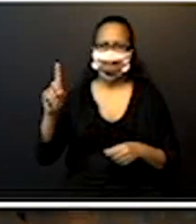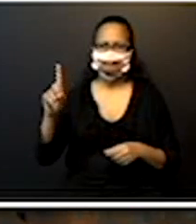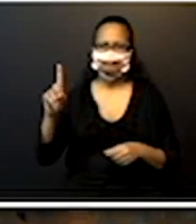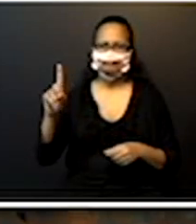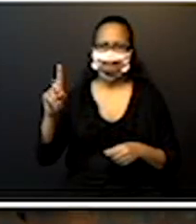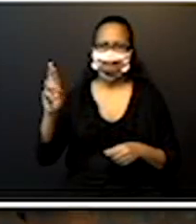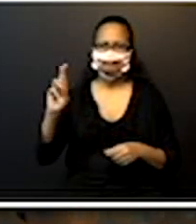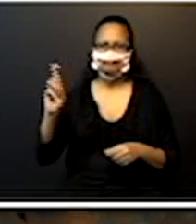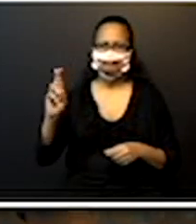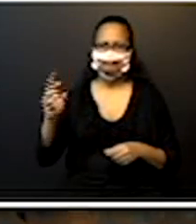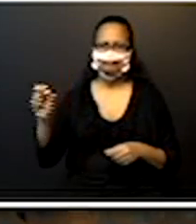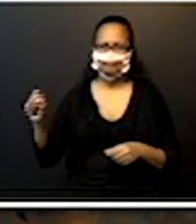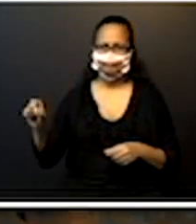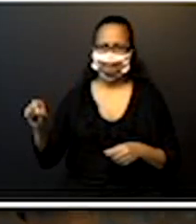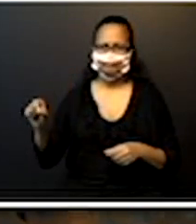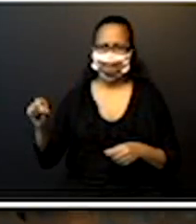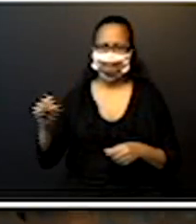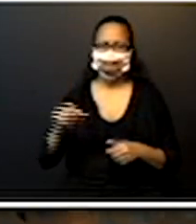né, gente? Certo?